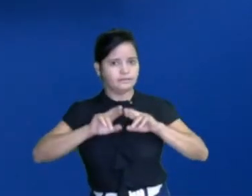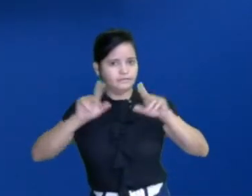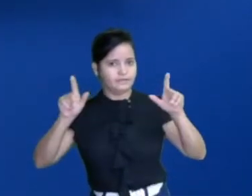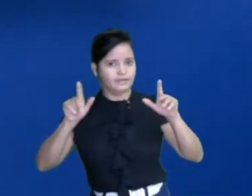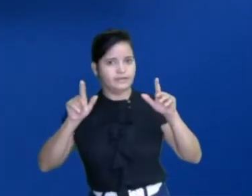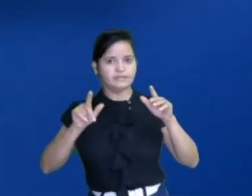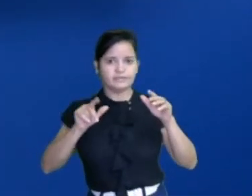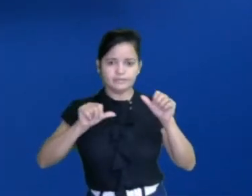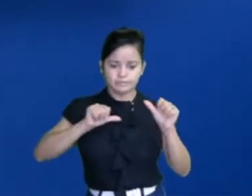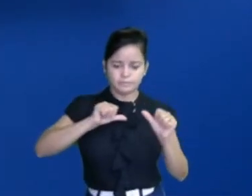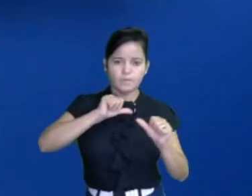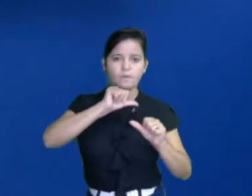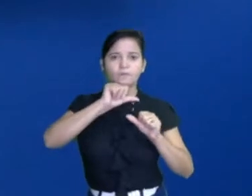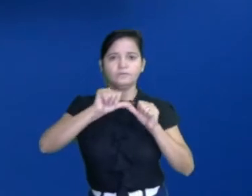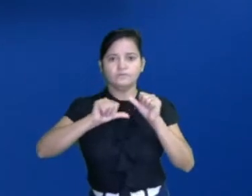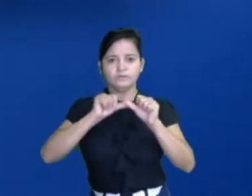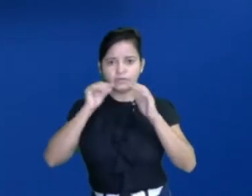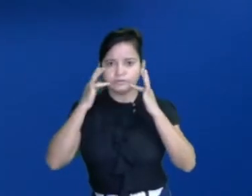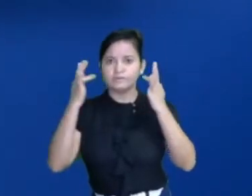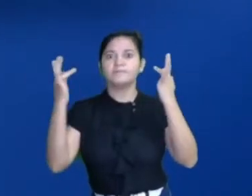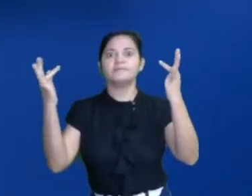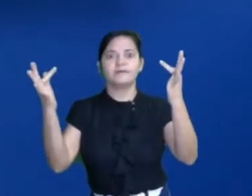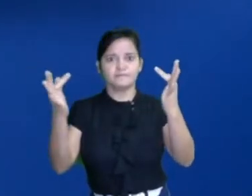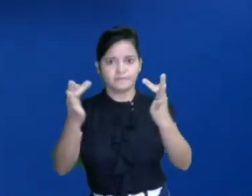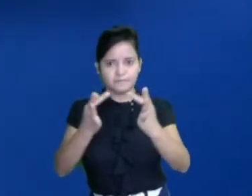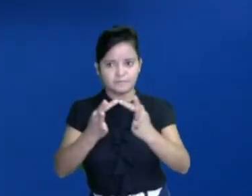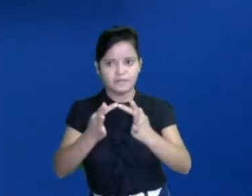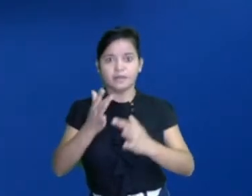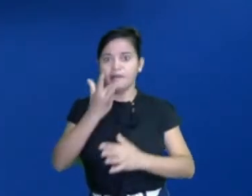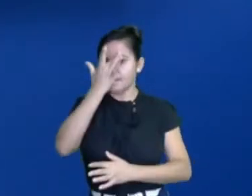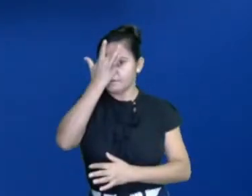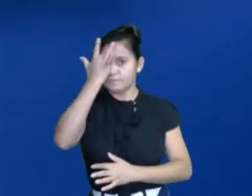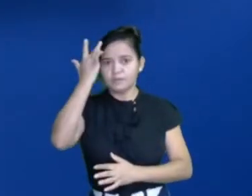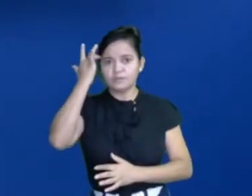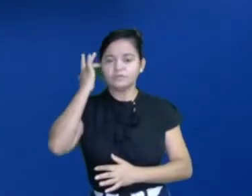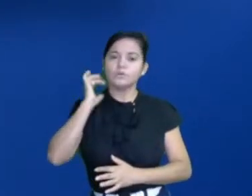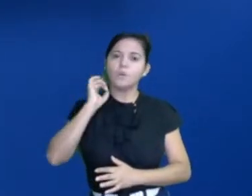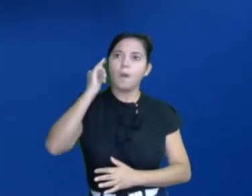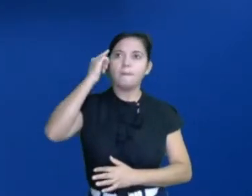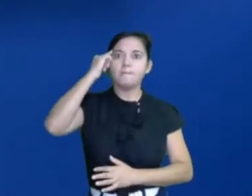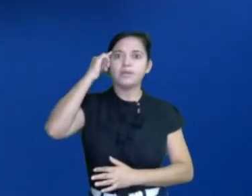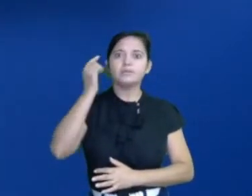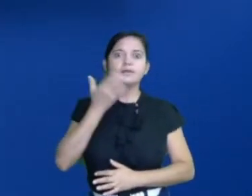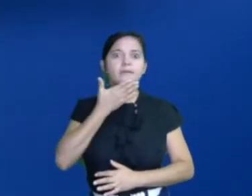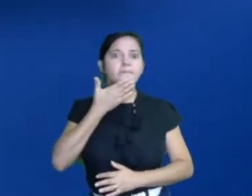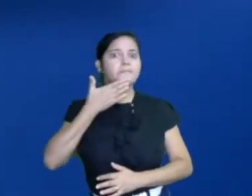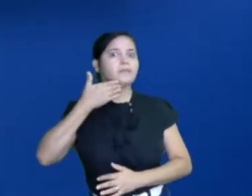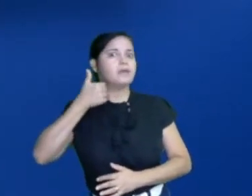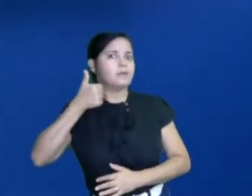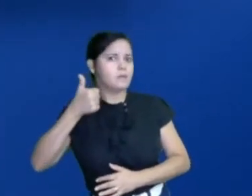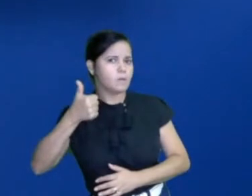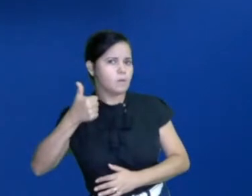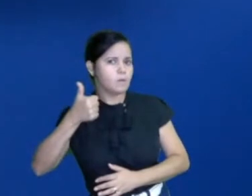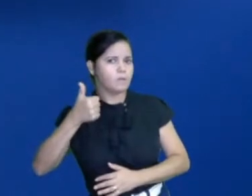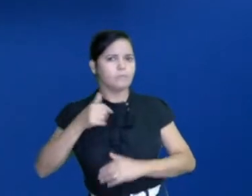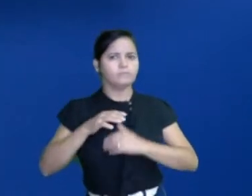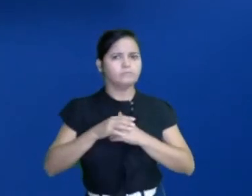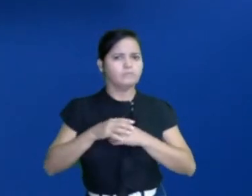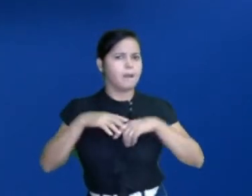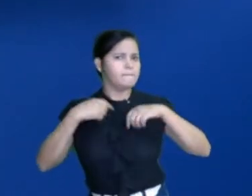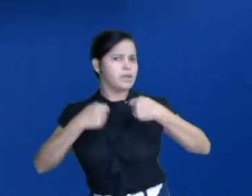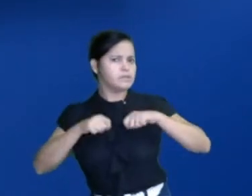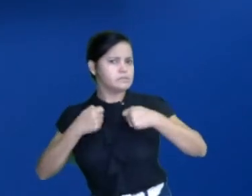modificação, com o tempo, as pessoas começaram a pensar melhor se era mesmo